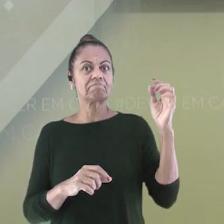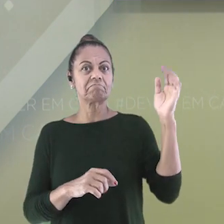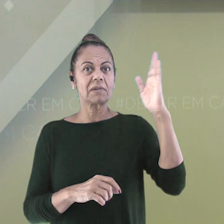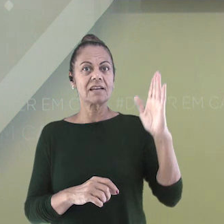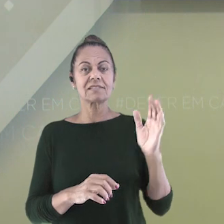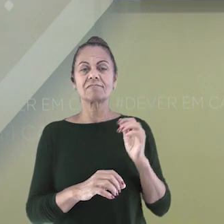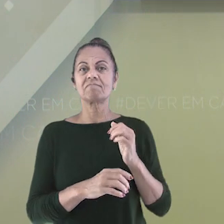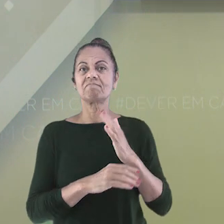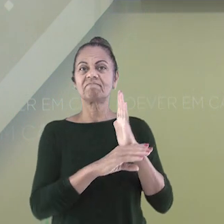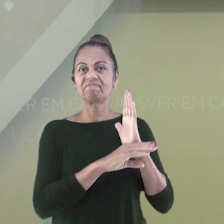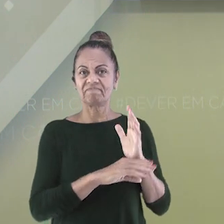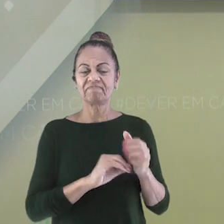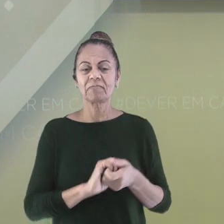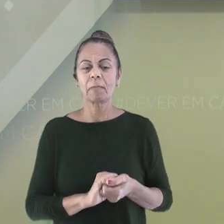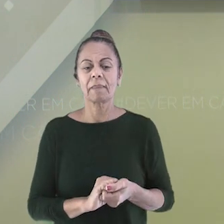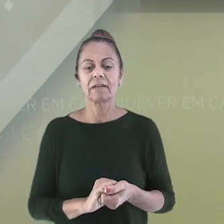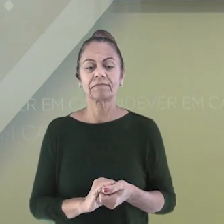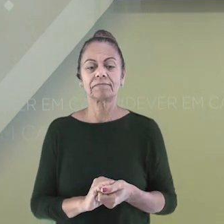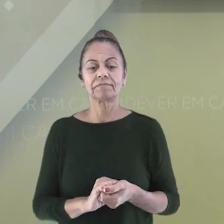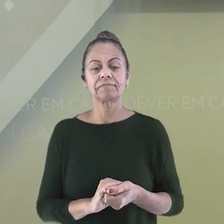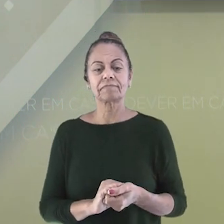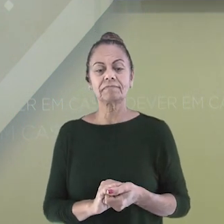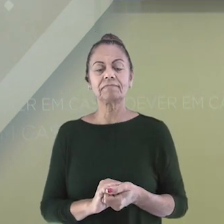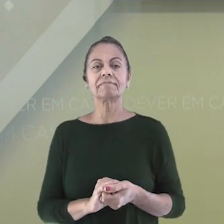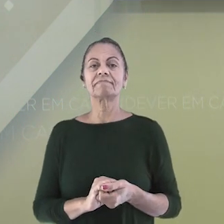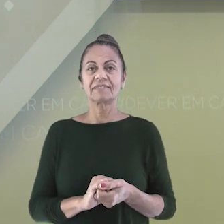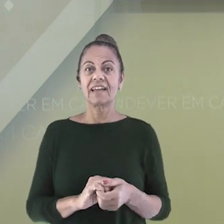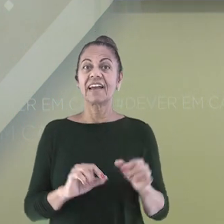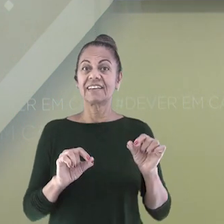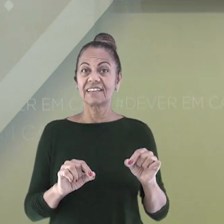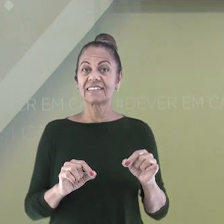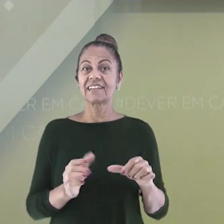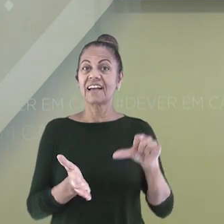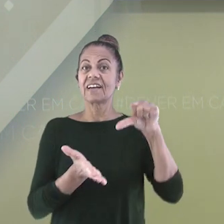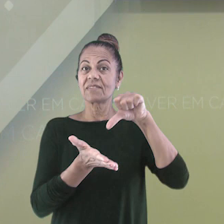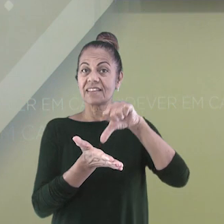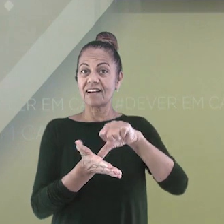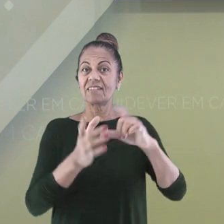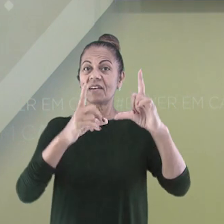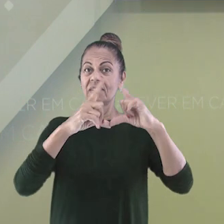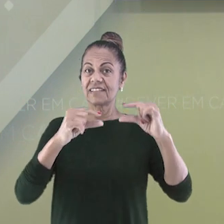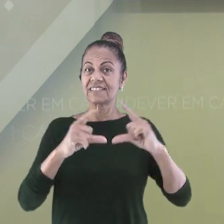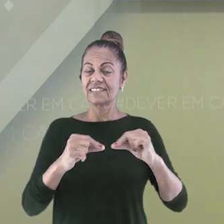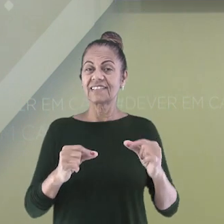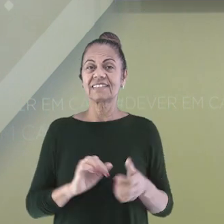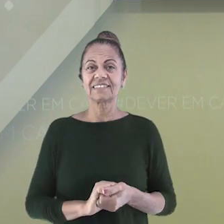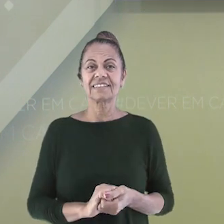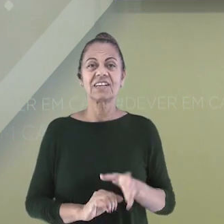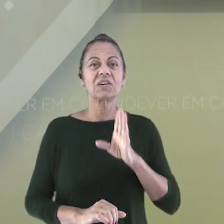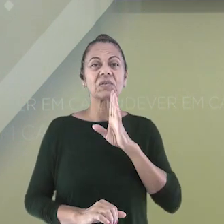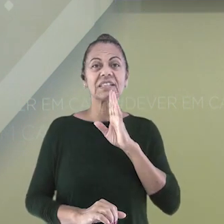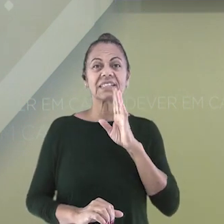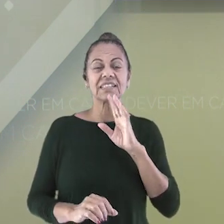mais central do país. Inclusive, é ali que está a capital, Brasília. Conhecida pelas